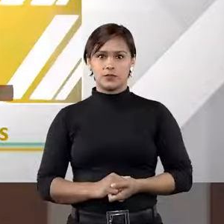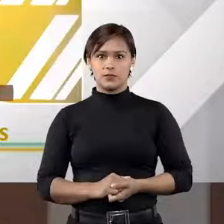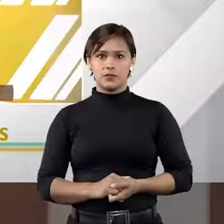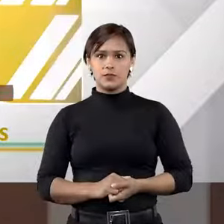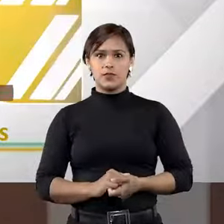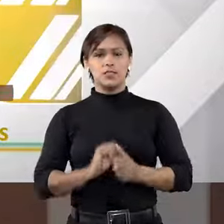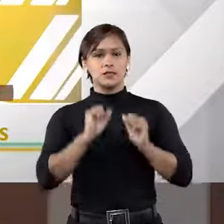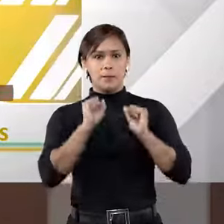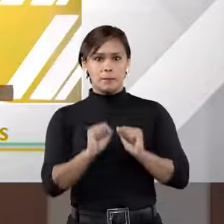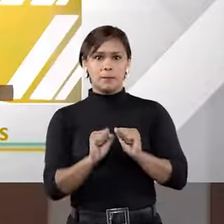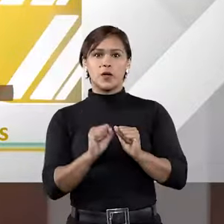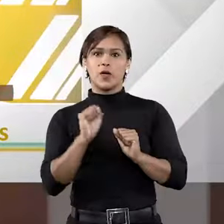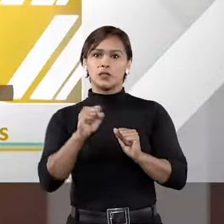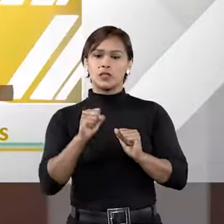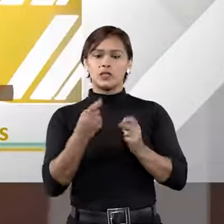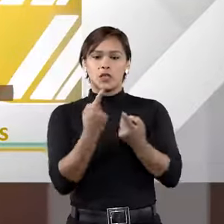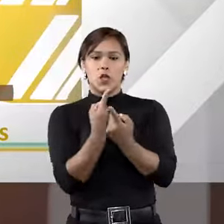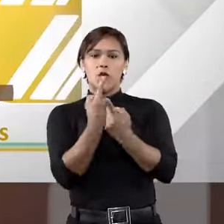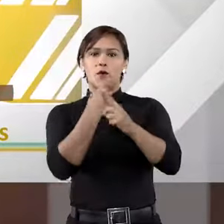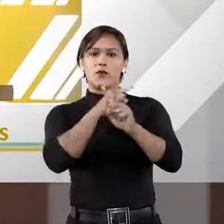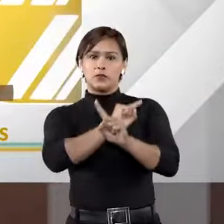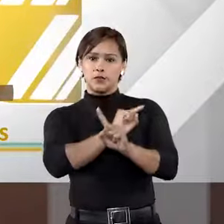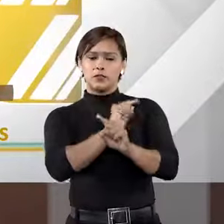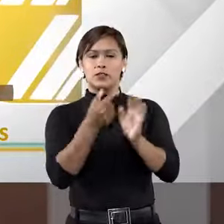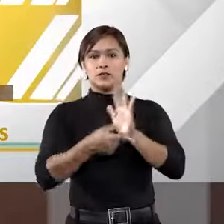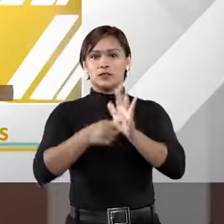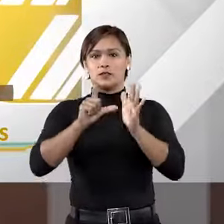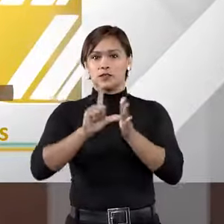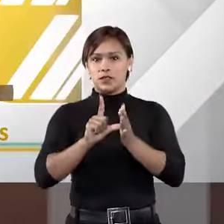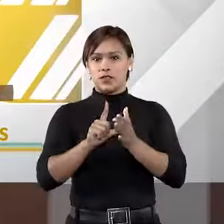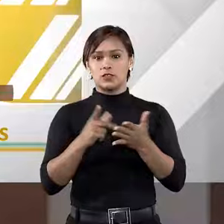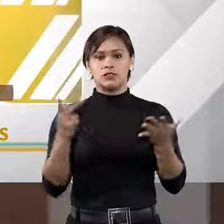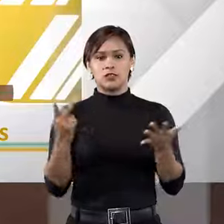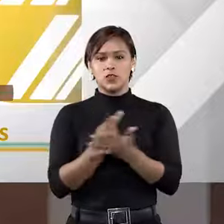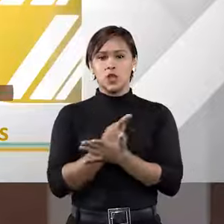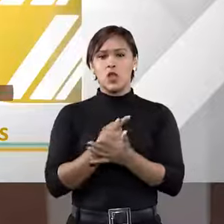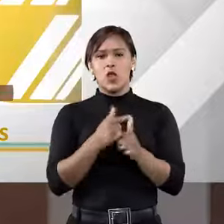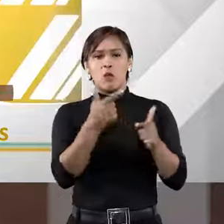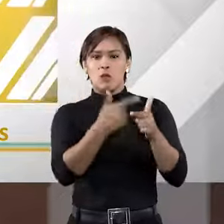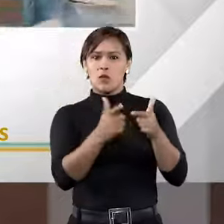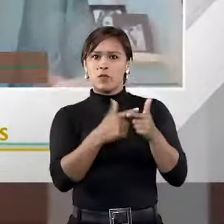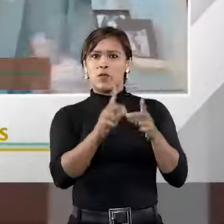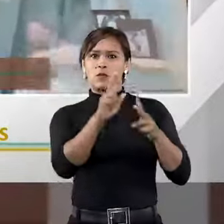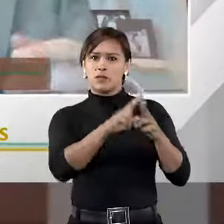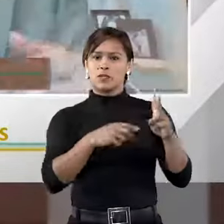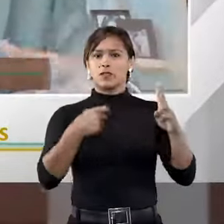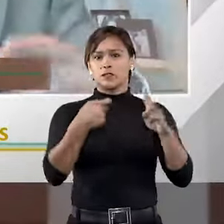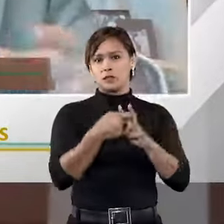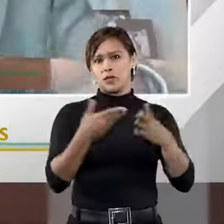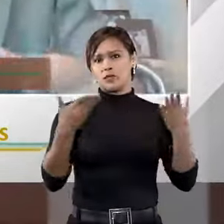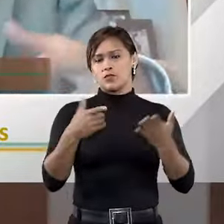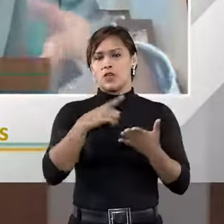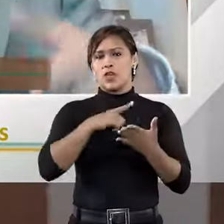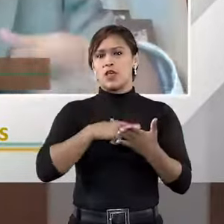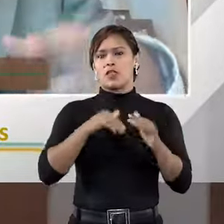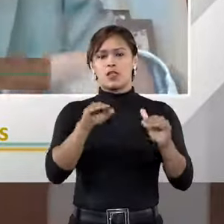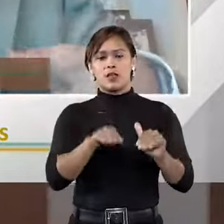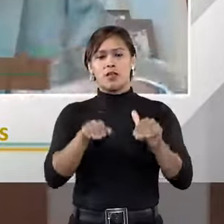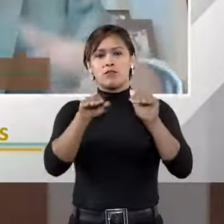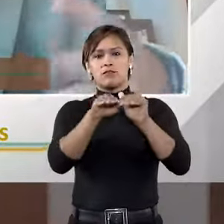Ela pode ser convencionada. Antes mesmo de existir qualquer litígio entre as partes, as partes já têm ou estão